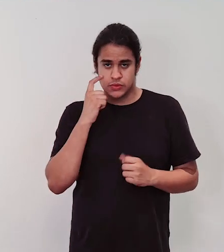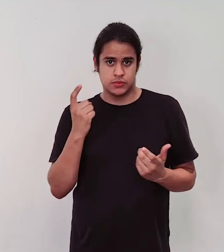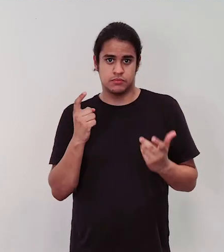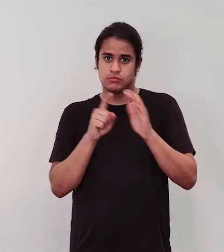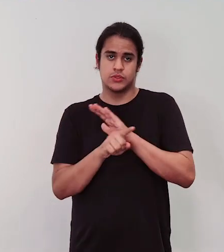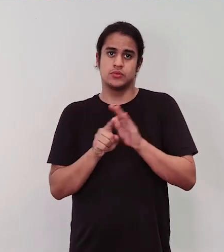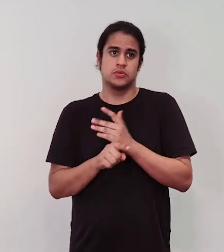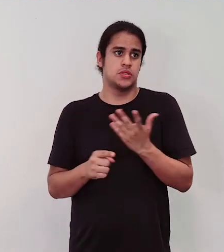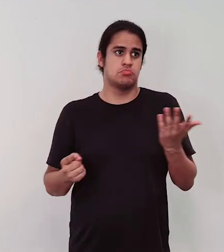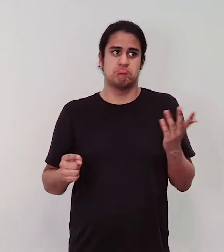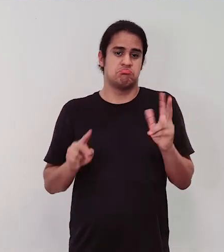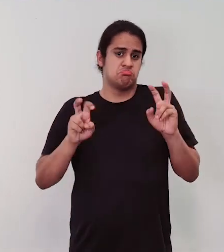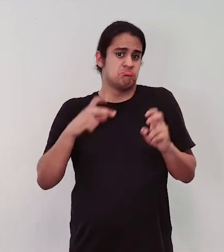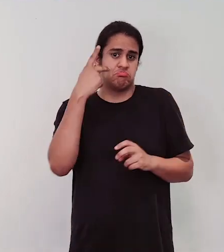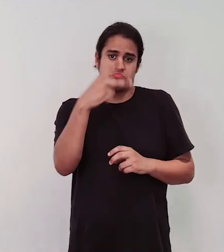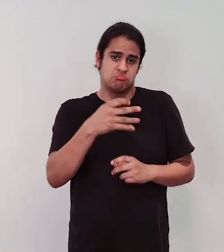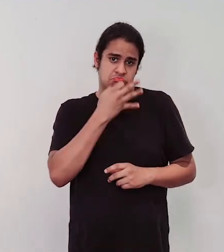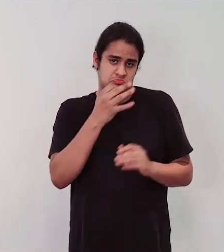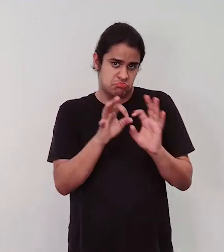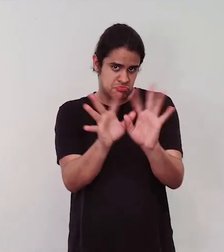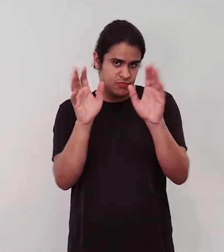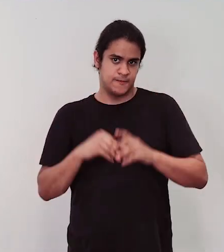sobre o que você quiser. Eu vou colocar